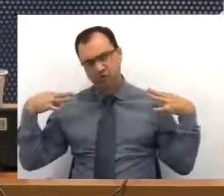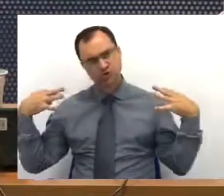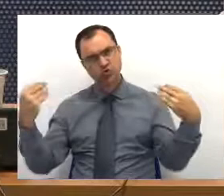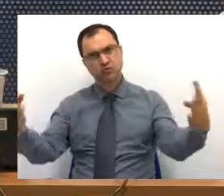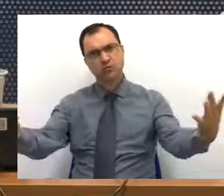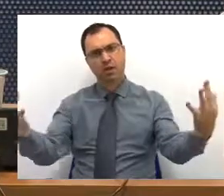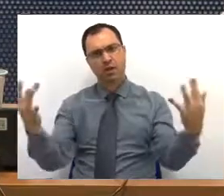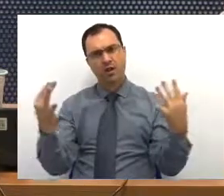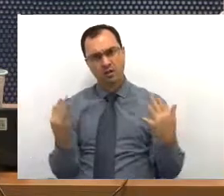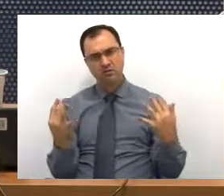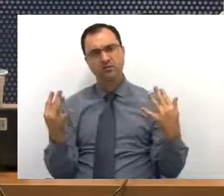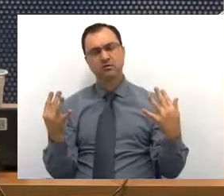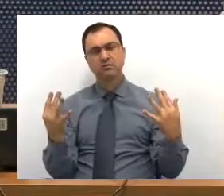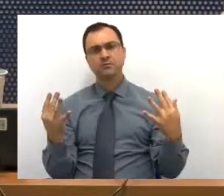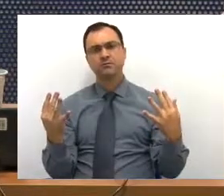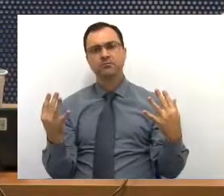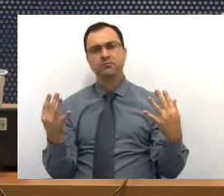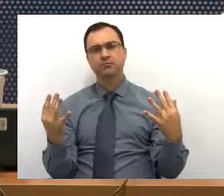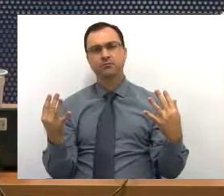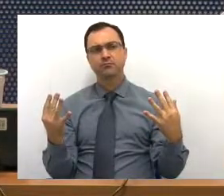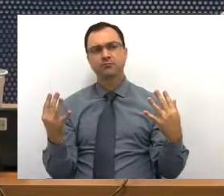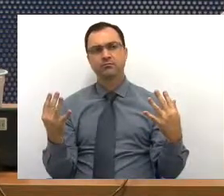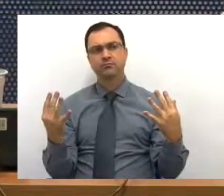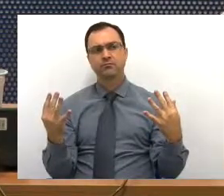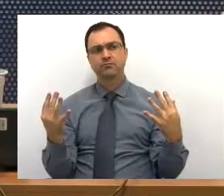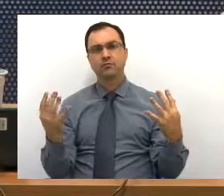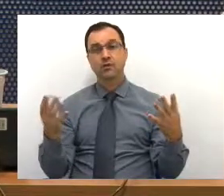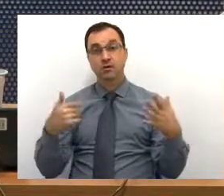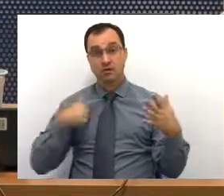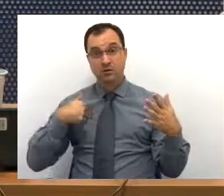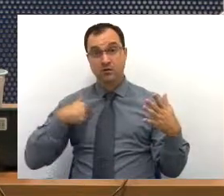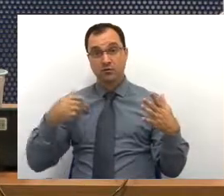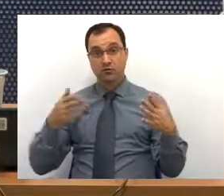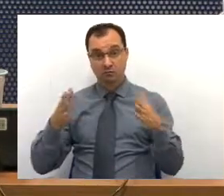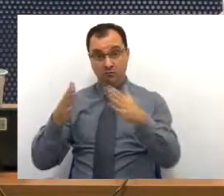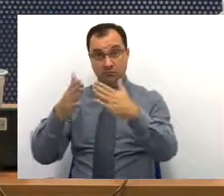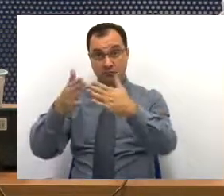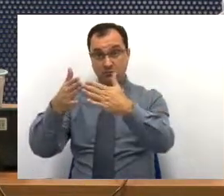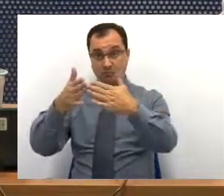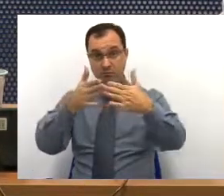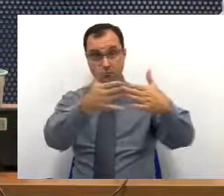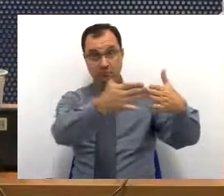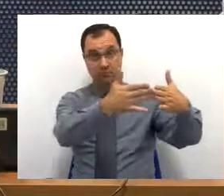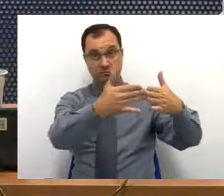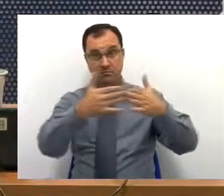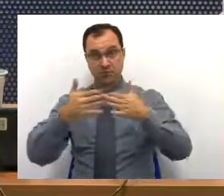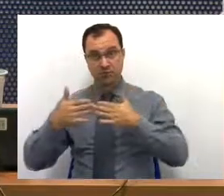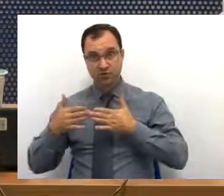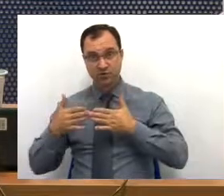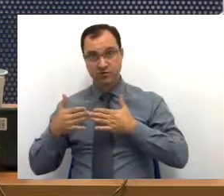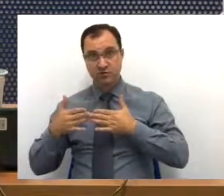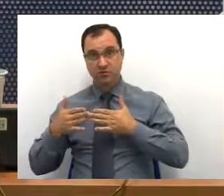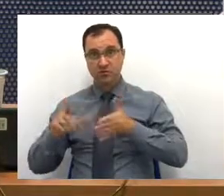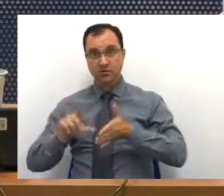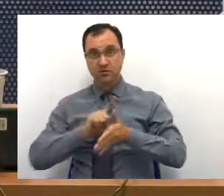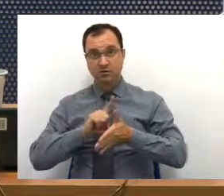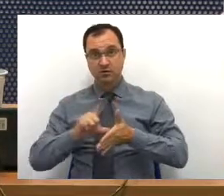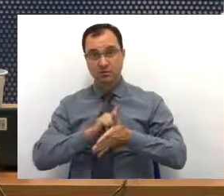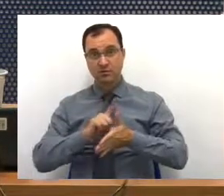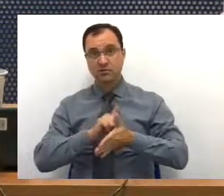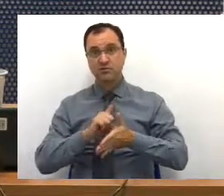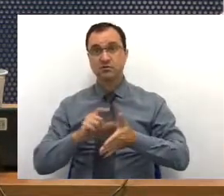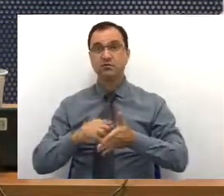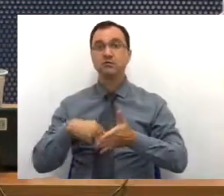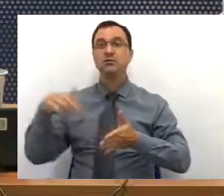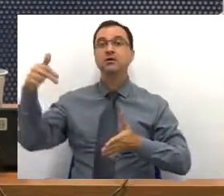Presidente, eu vou pedir, antes de mais nada, para